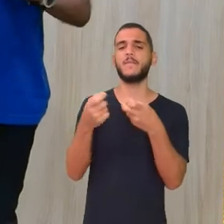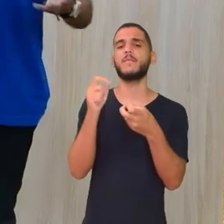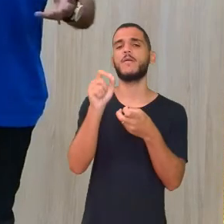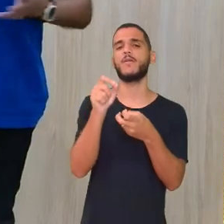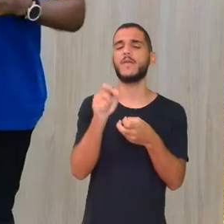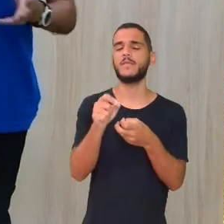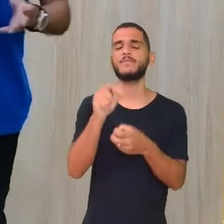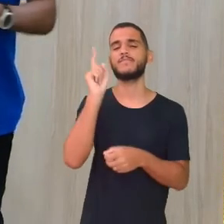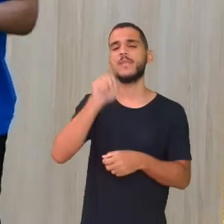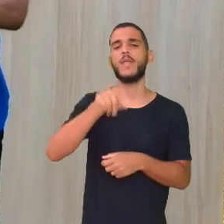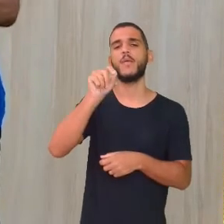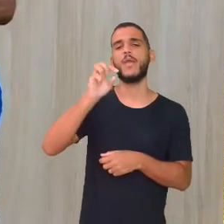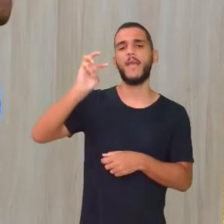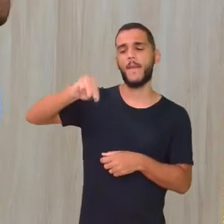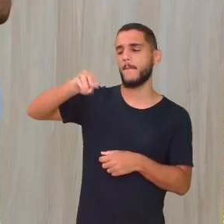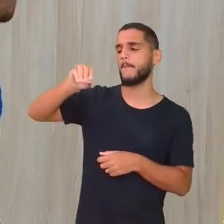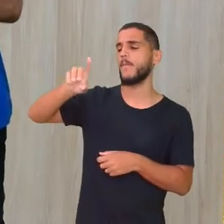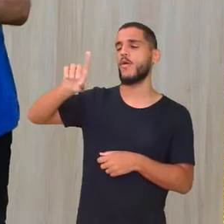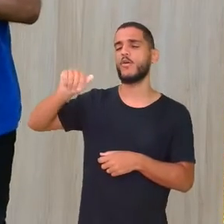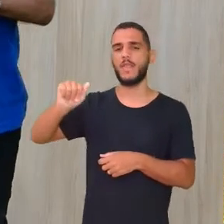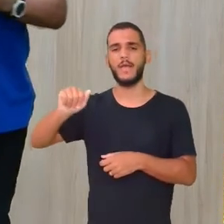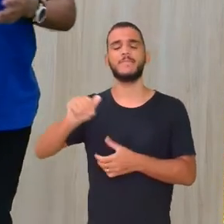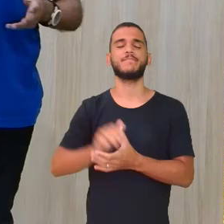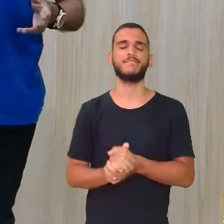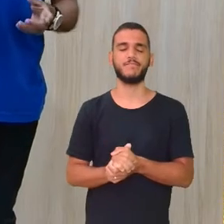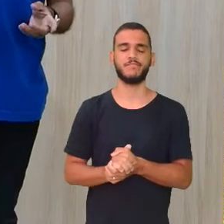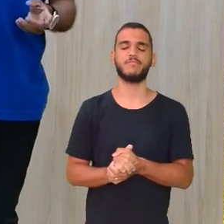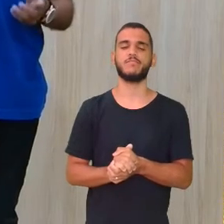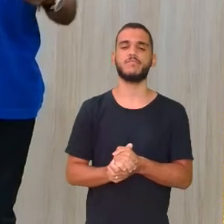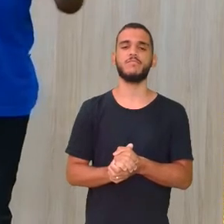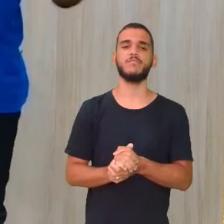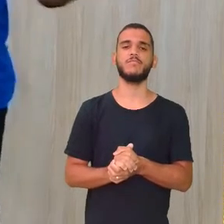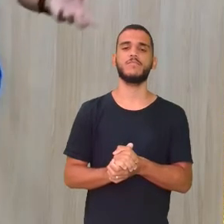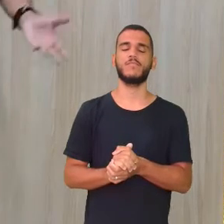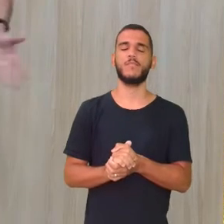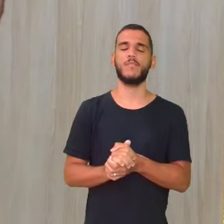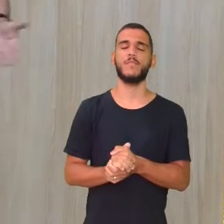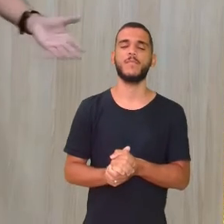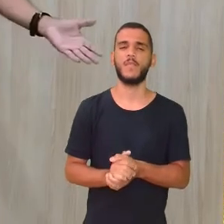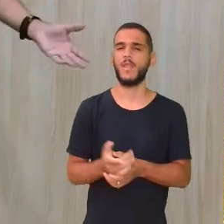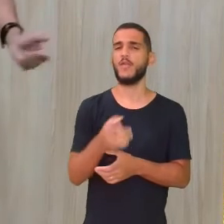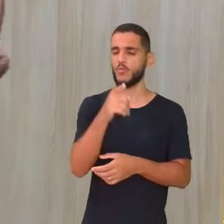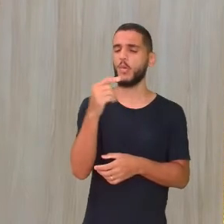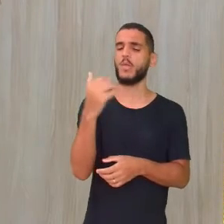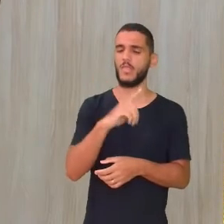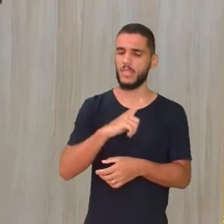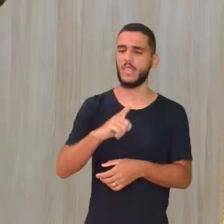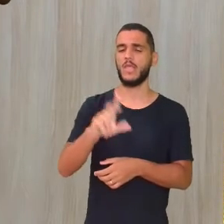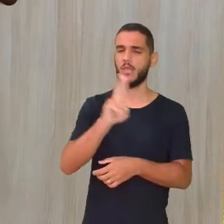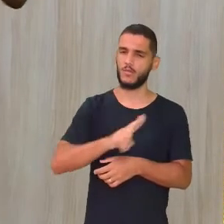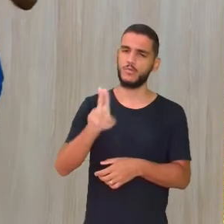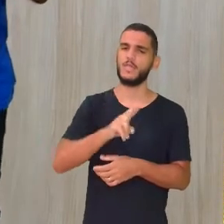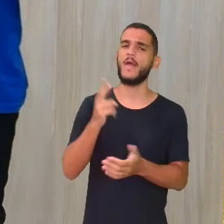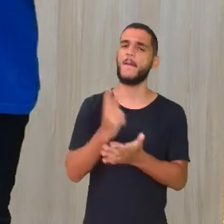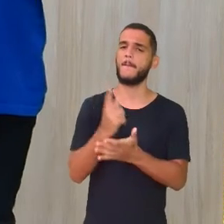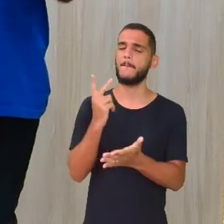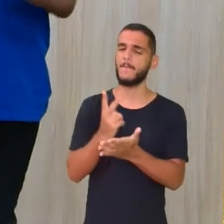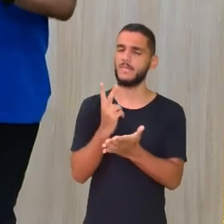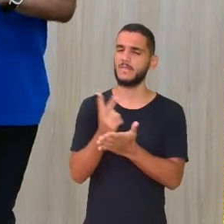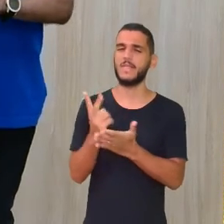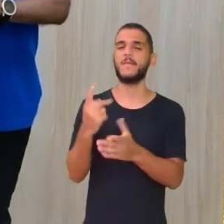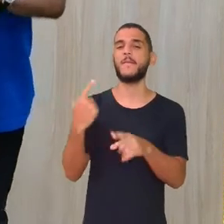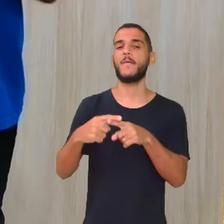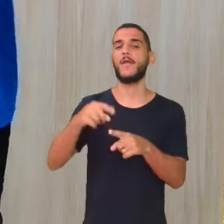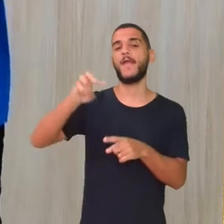Vai perceber O nome moda Está na moda Isso Ricardinho Tu tem que usar Tu não é da moda Não Ricardinho Tu não está usando isso Olha Na